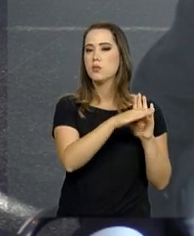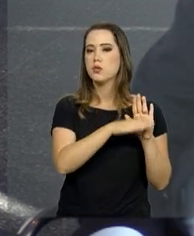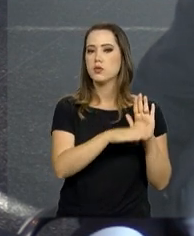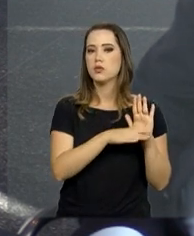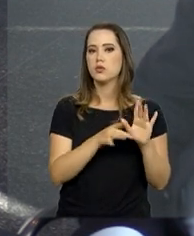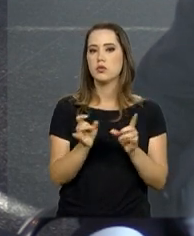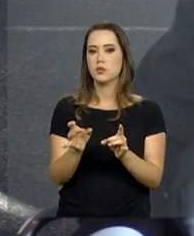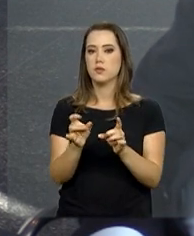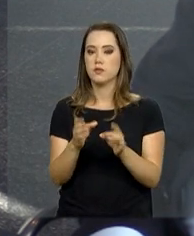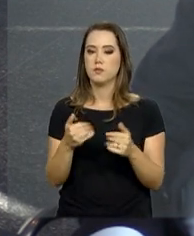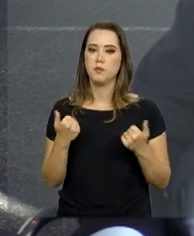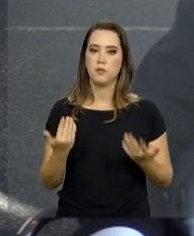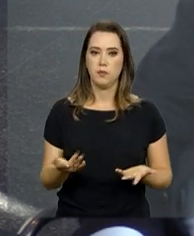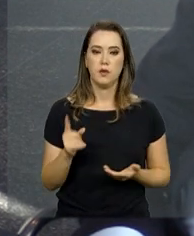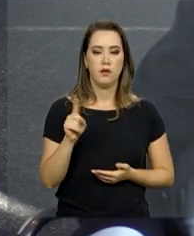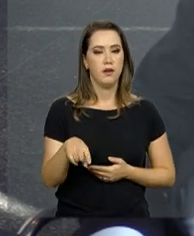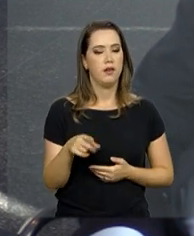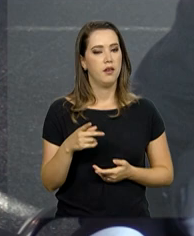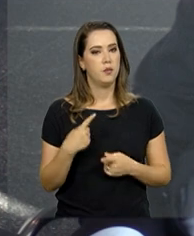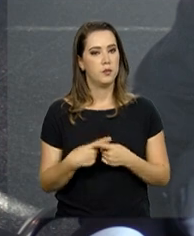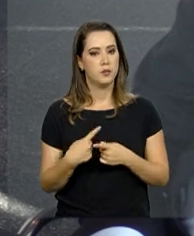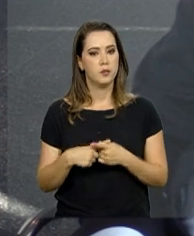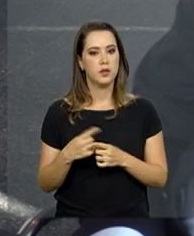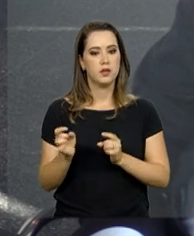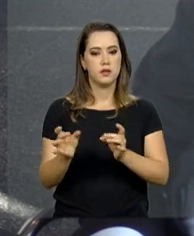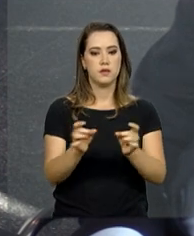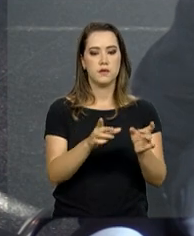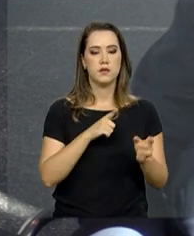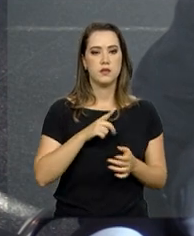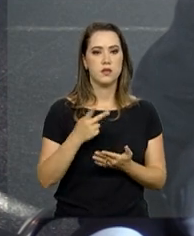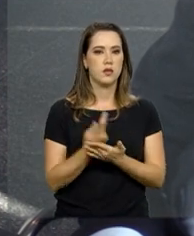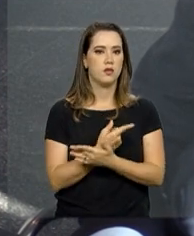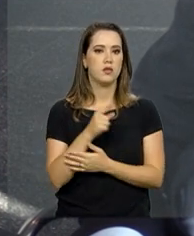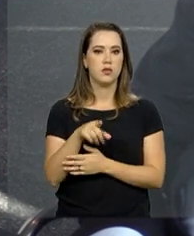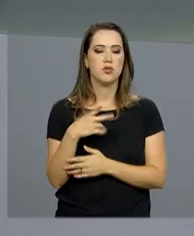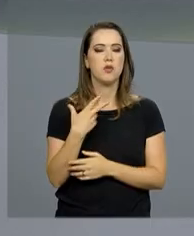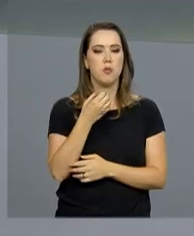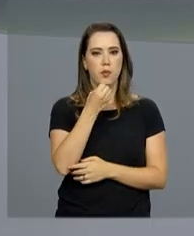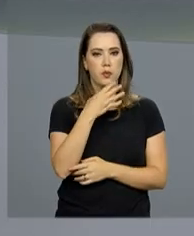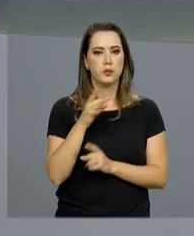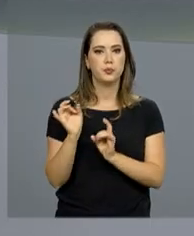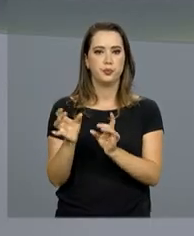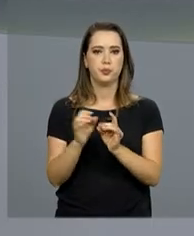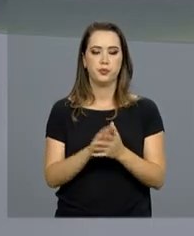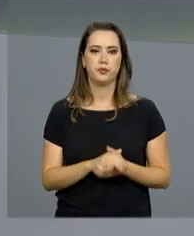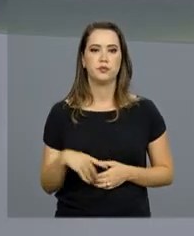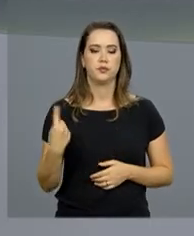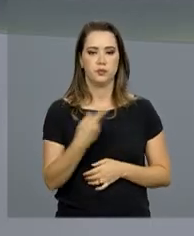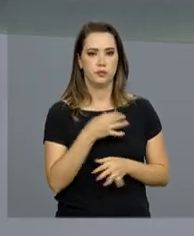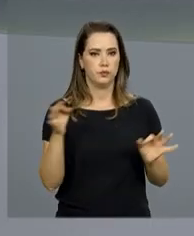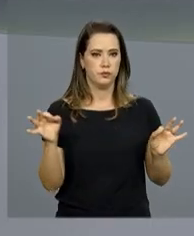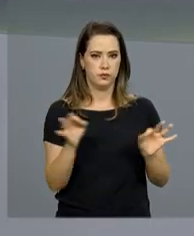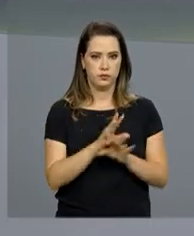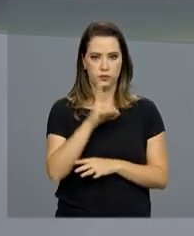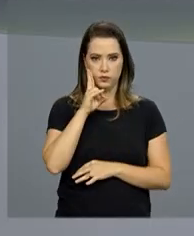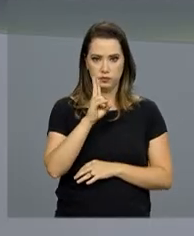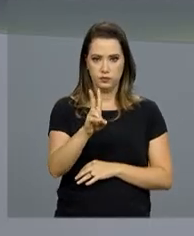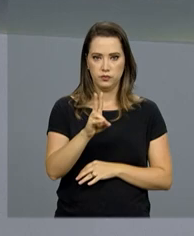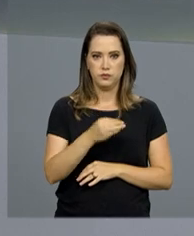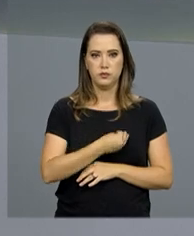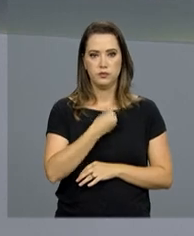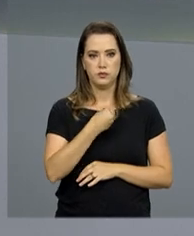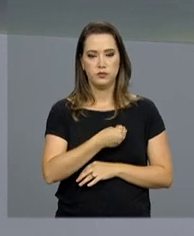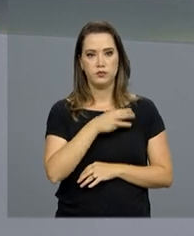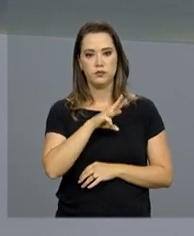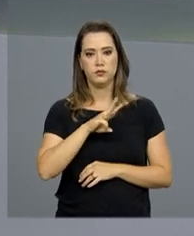leilão. Tanto é assim que os leilões que têm sido feitos tiveram grande sucesso. Nós ficamos por aqui. Você acompanha